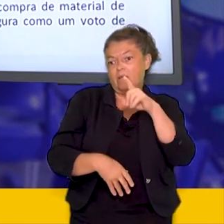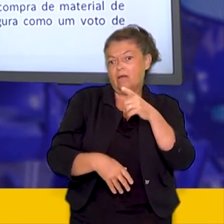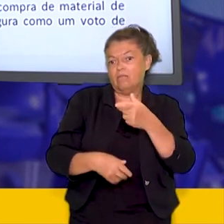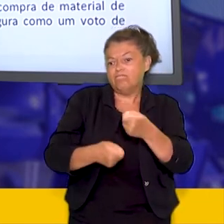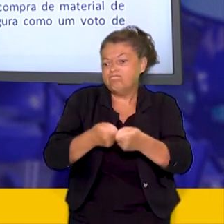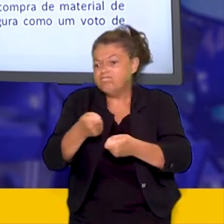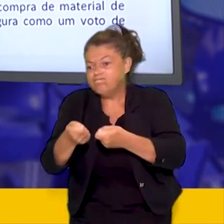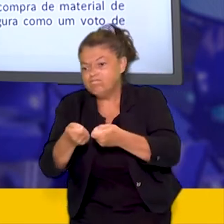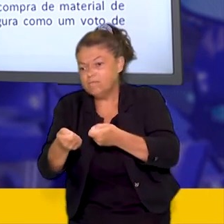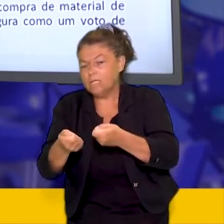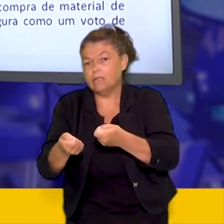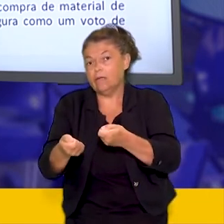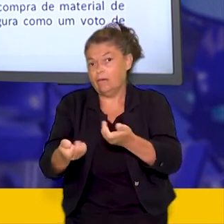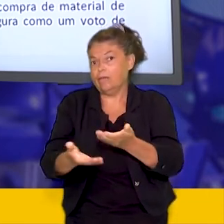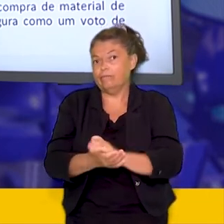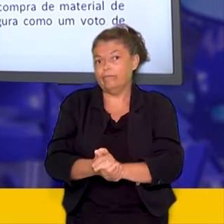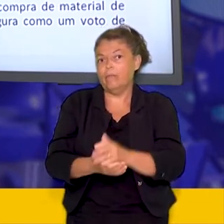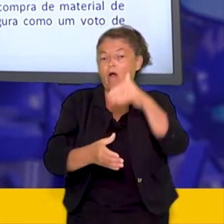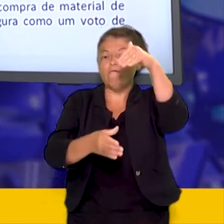semelhantes